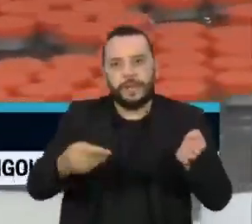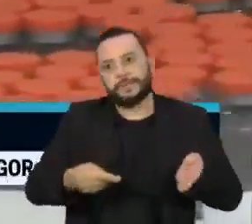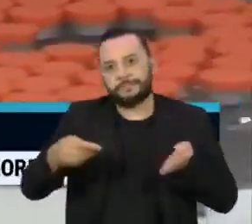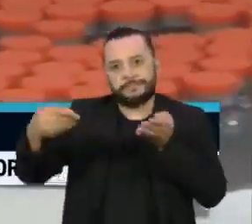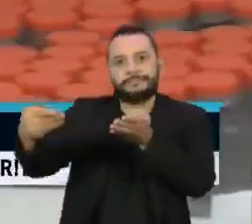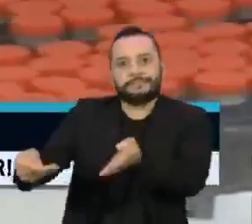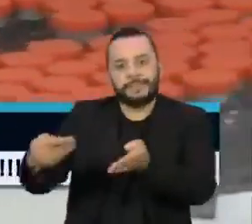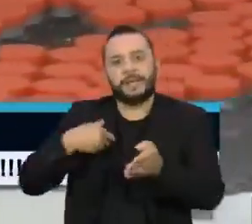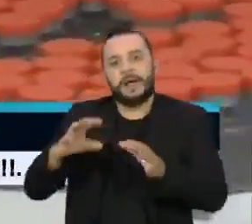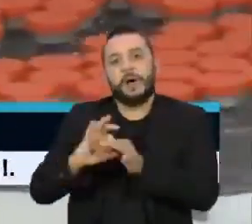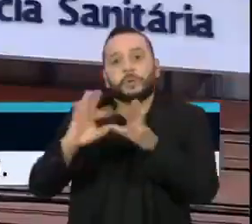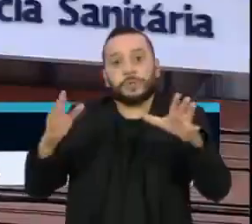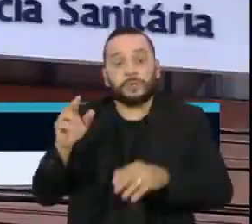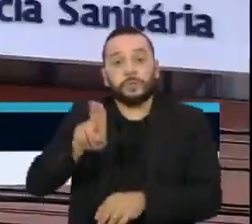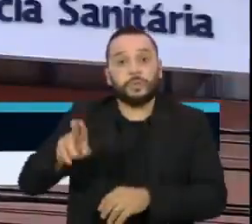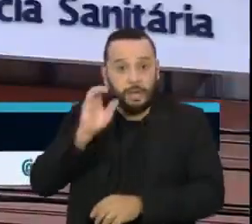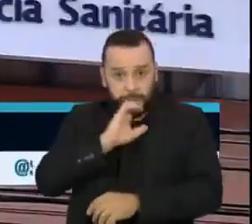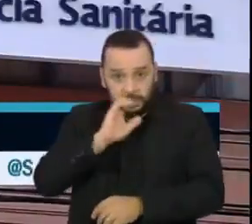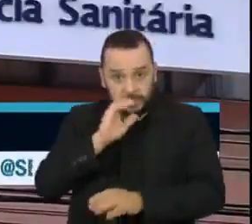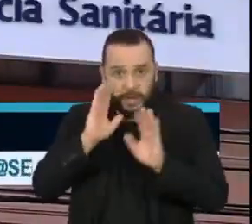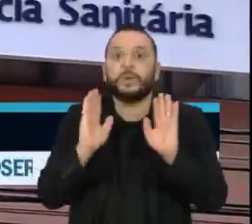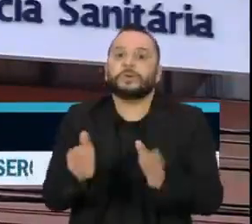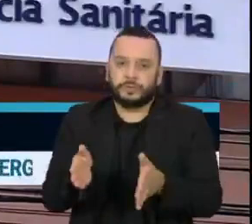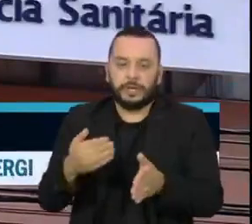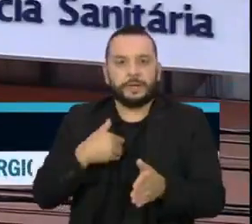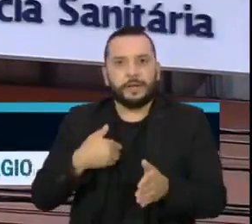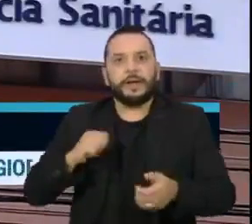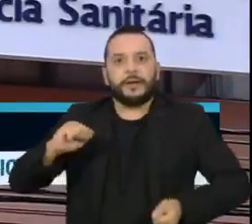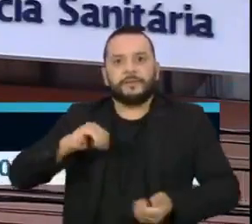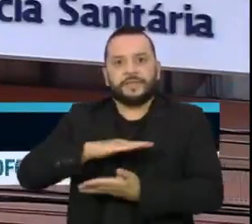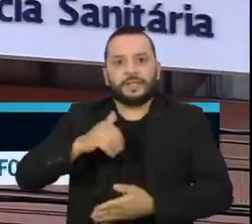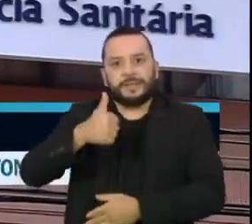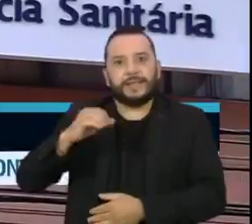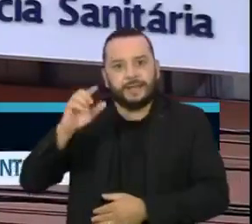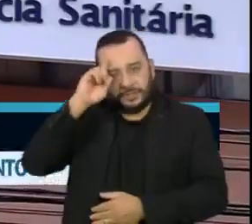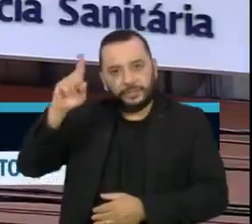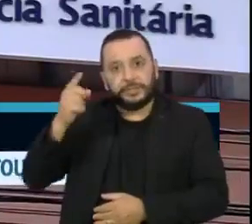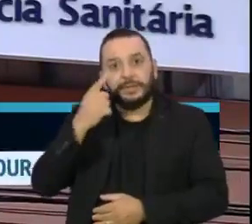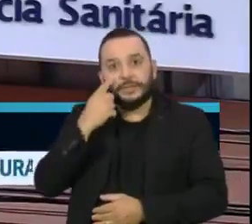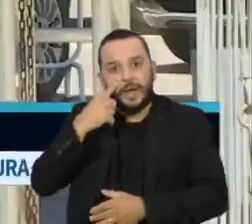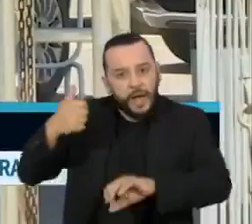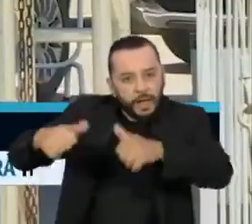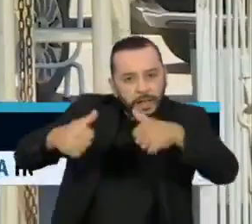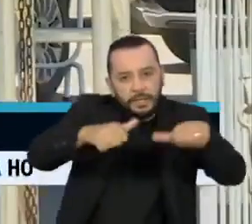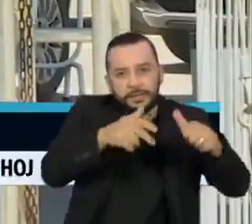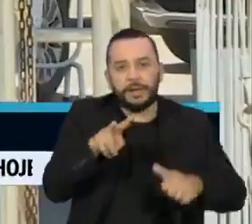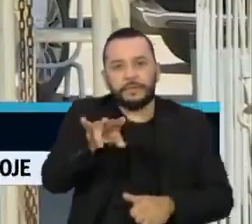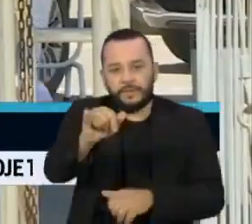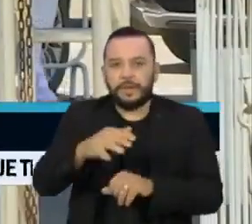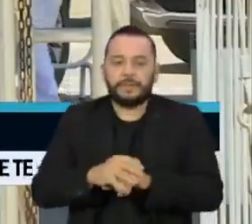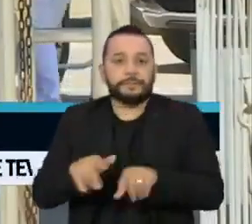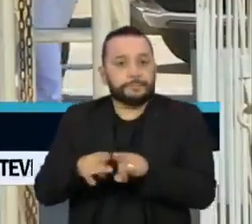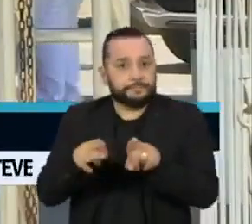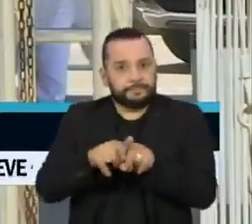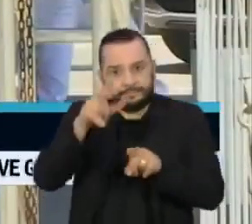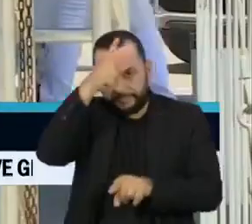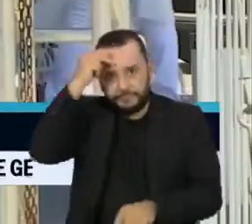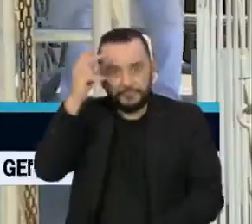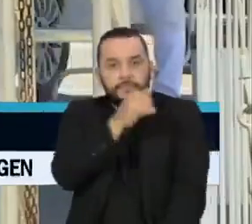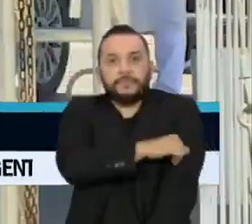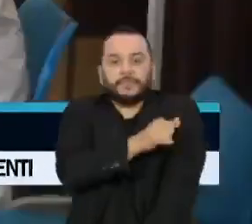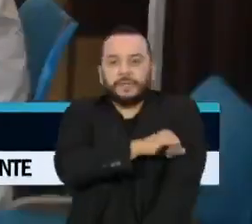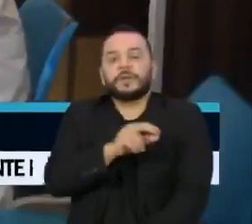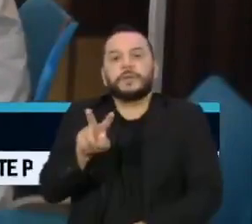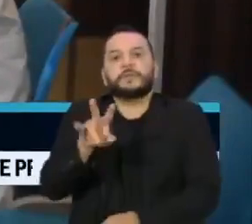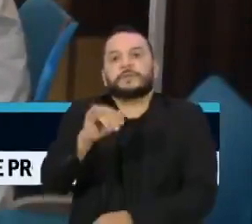de uso emergencial da Coronavac. A Anvisa tem um prazo de 10 dias para analisar os dados. A Prefeitura do Rio de Janeiro anunciou a